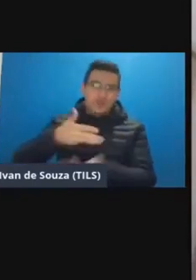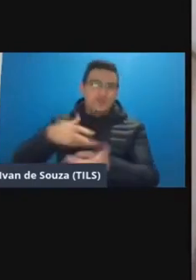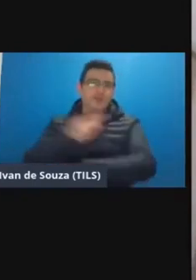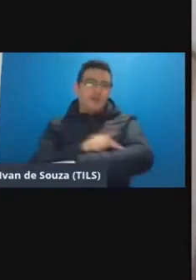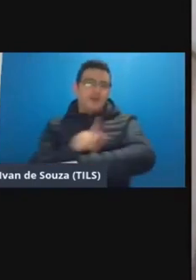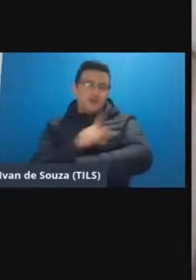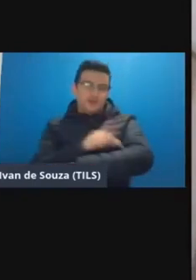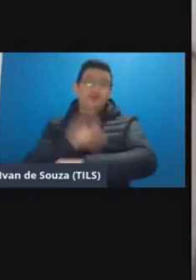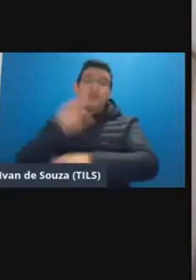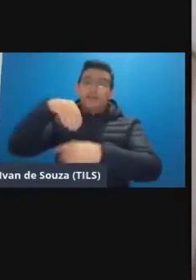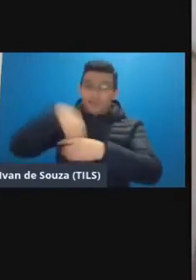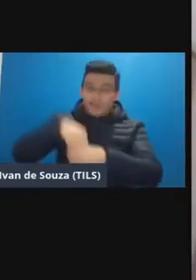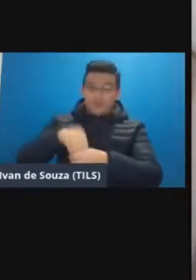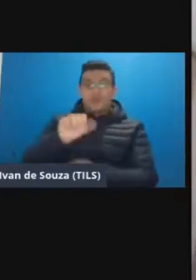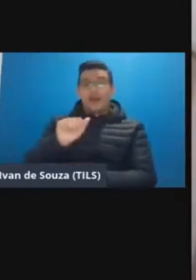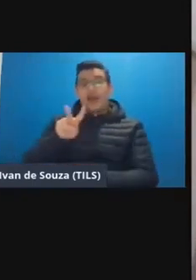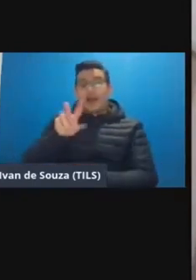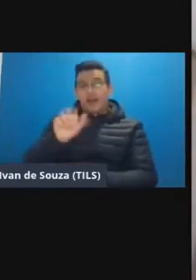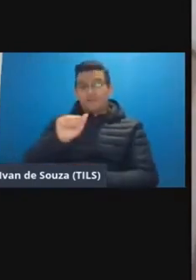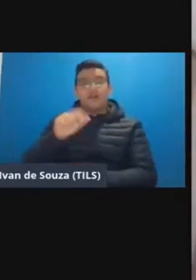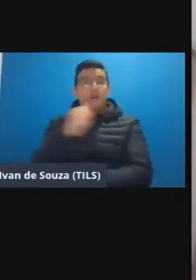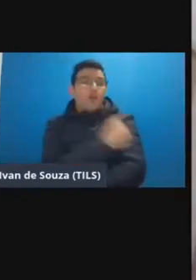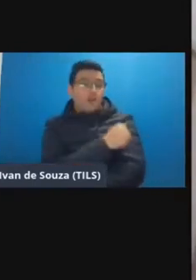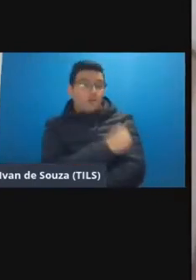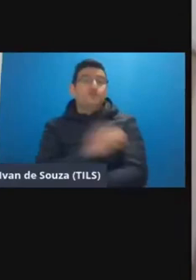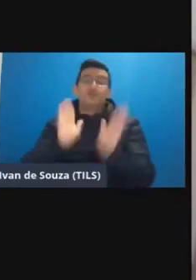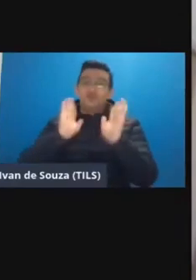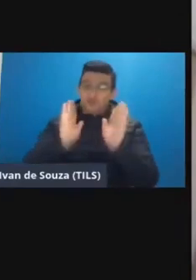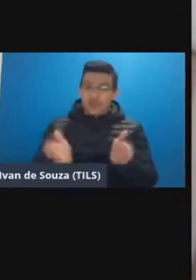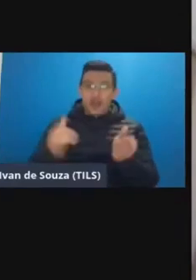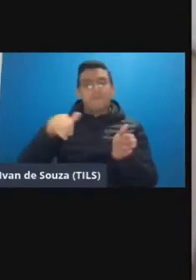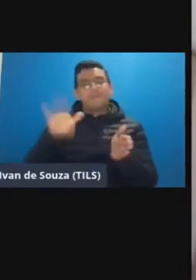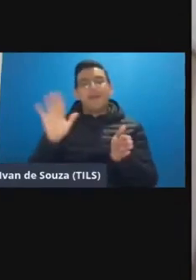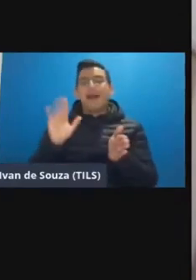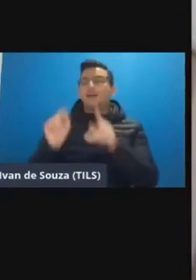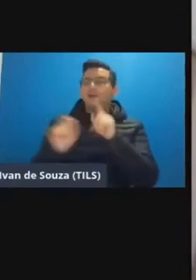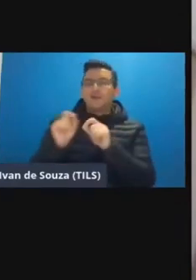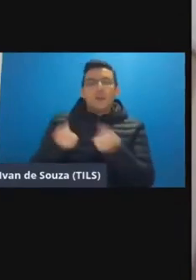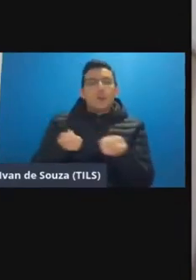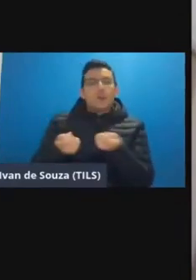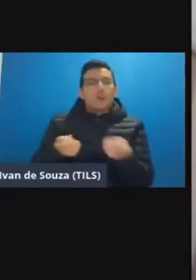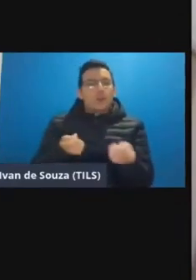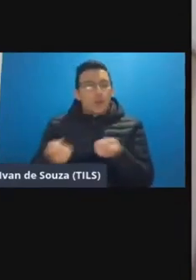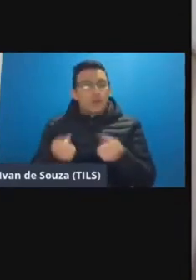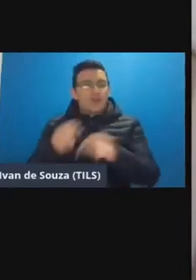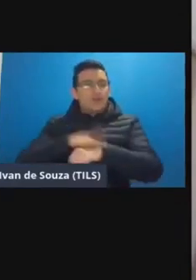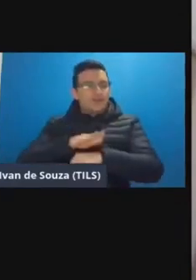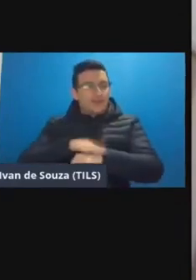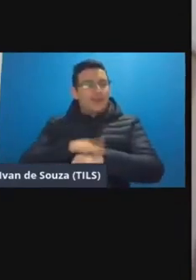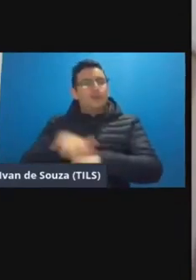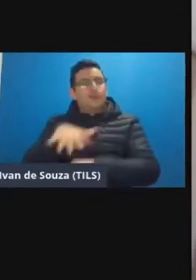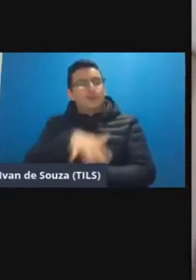e lá no ambiente virtual de aprendizagem né esse estudante ele já tem um pouco mais é do controle do tempo do